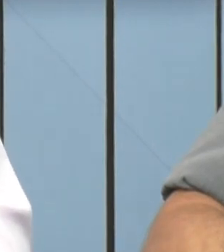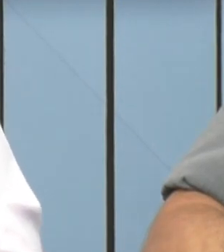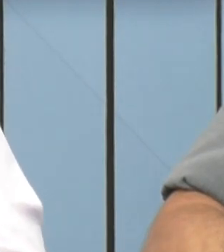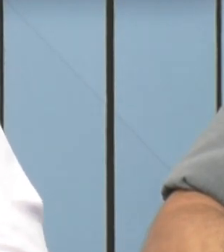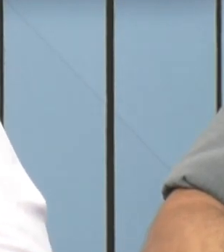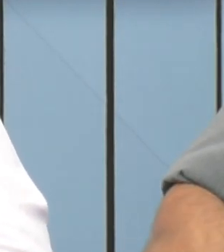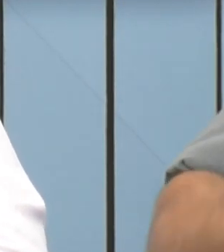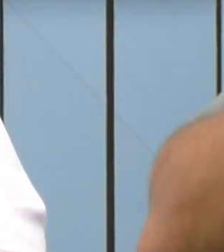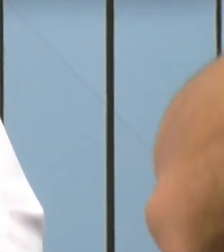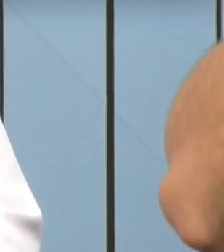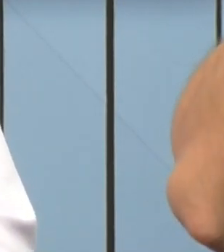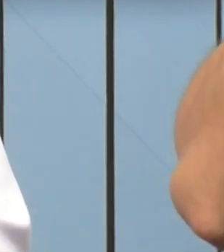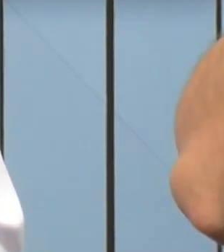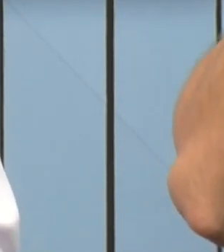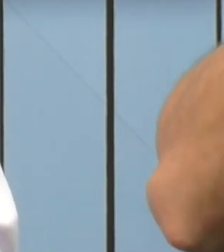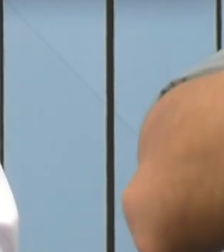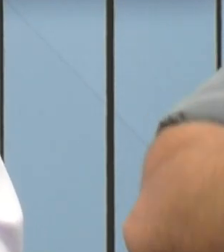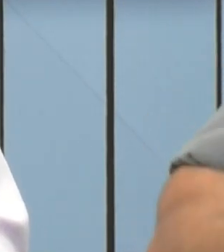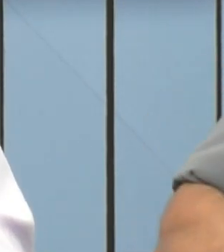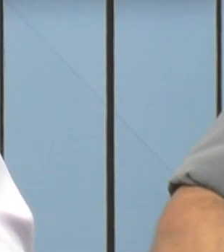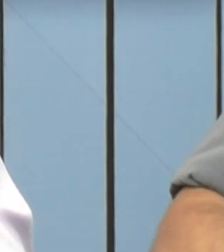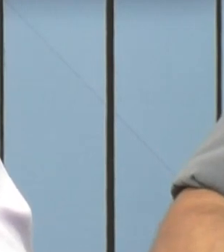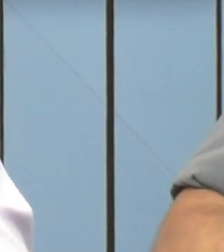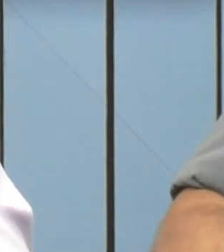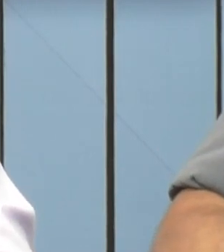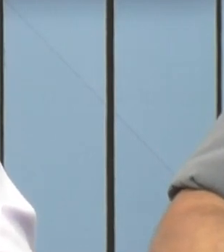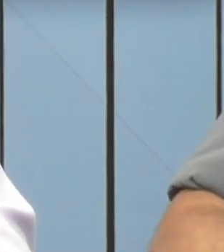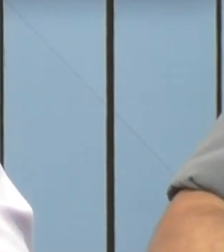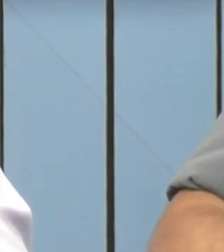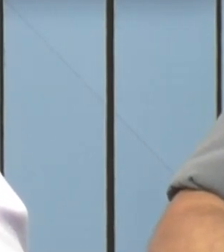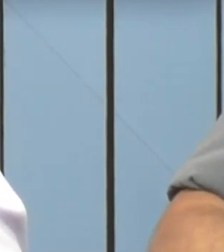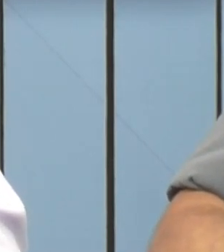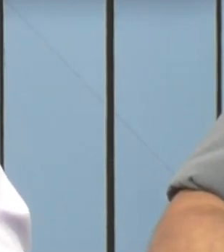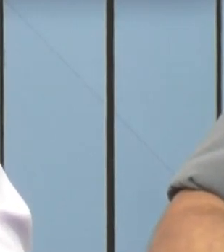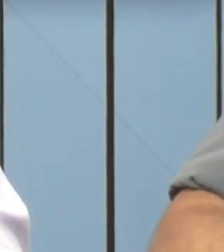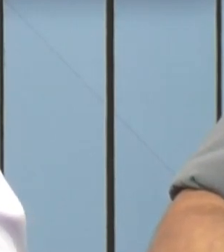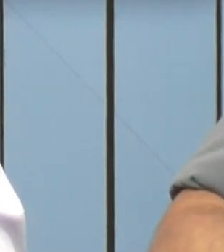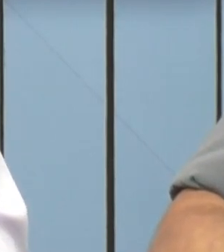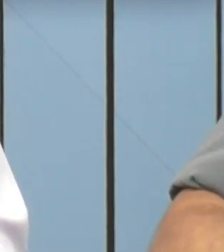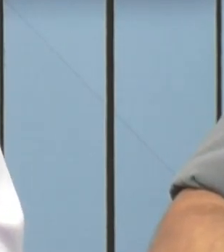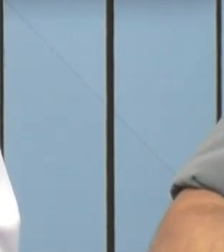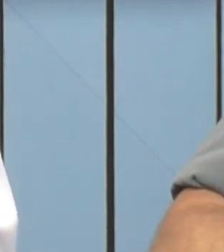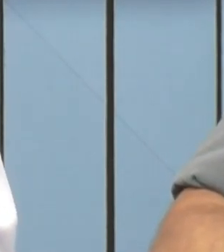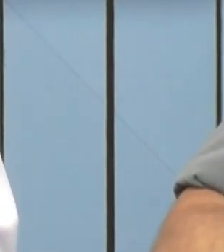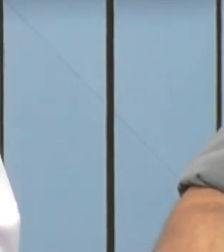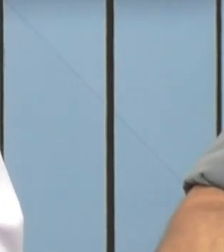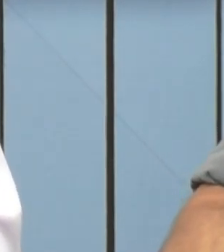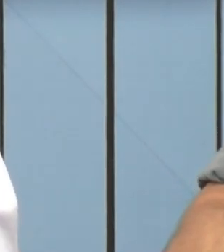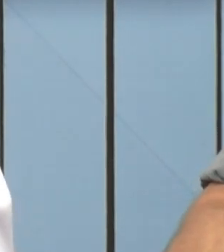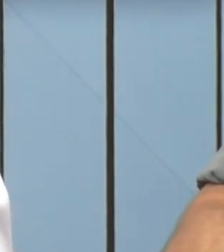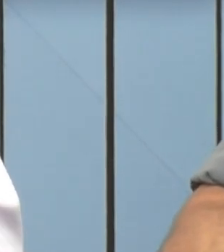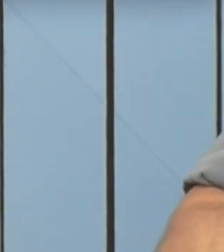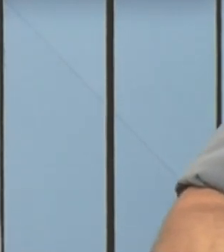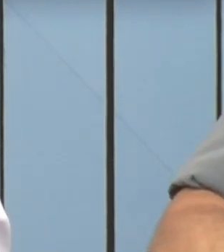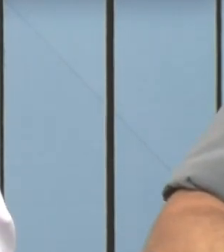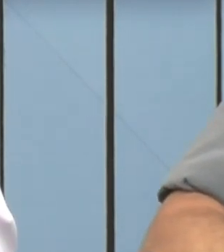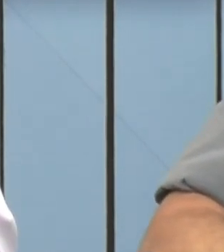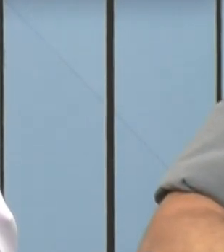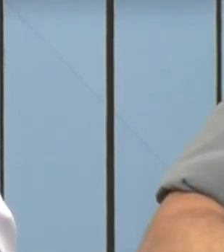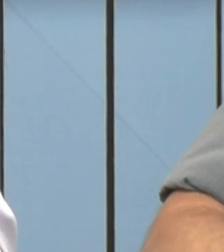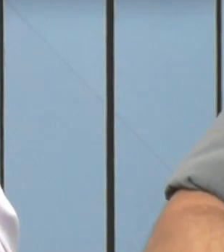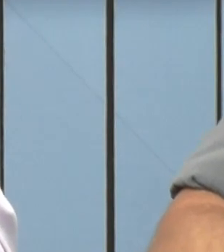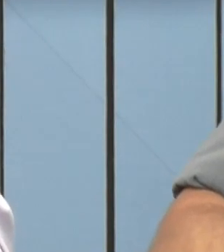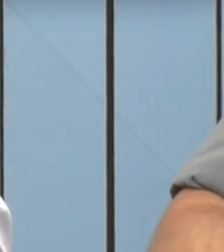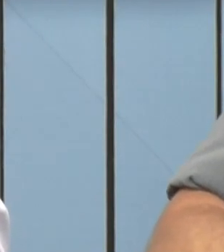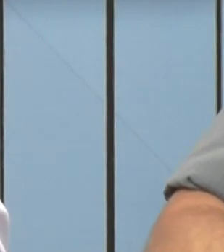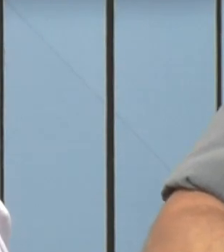nesse momento a gente tem que tirar até um pouco da nossa vaidade como político de querer ver a